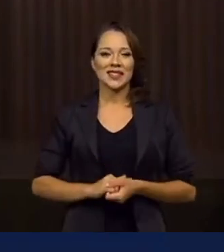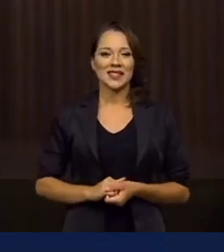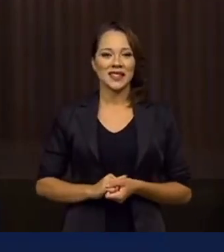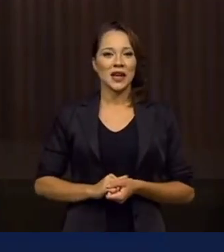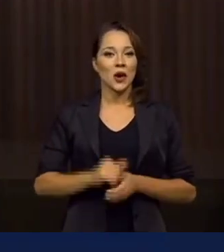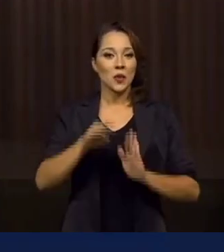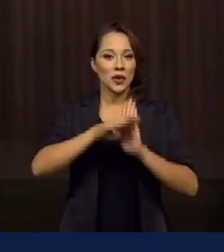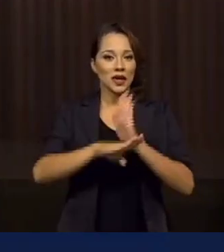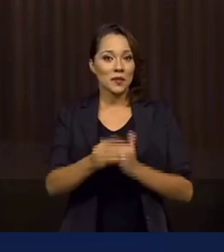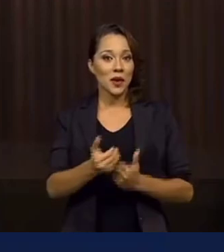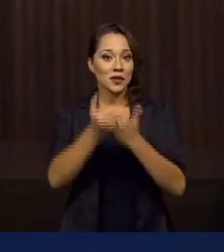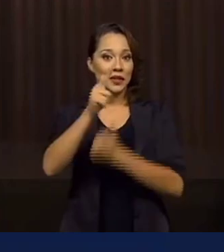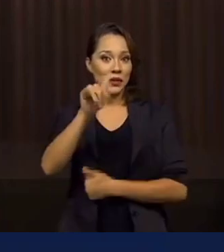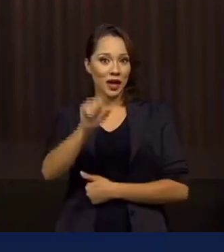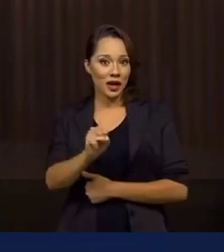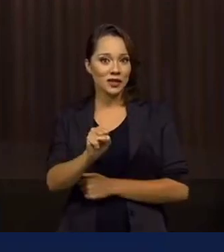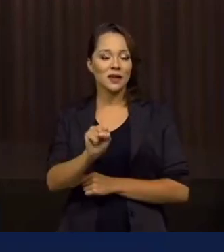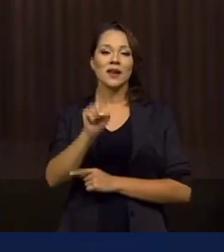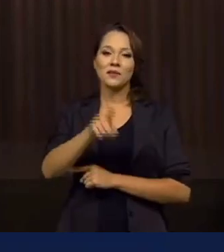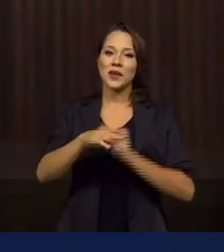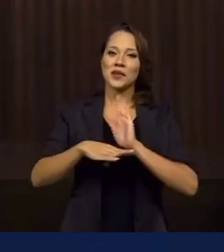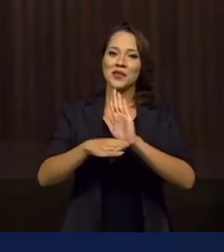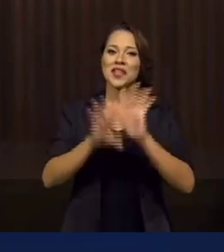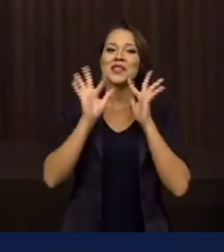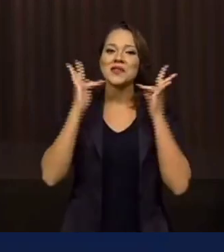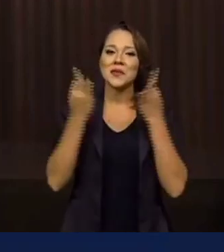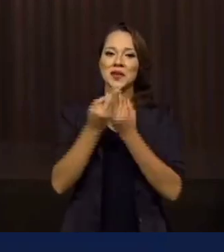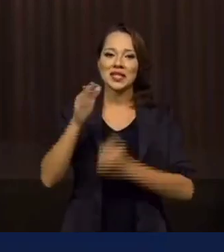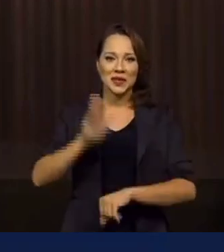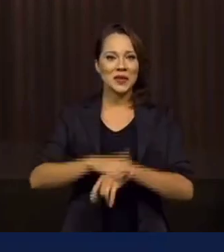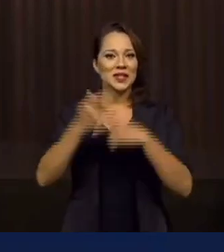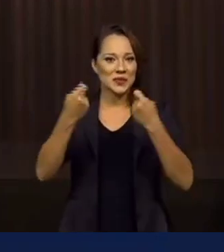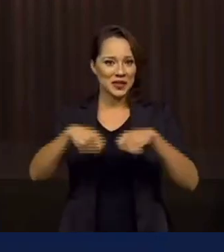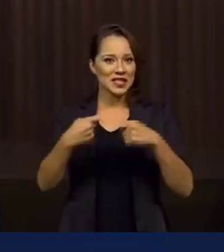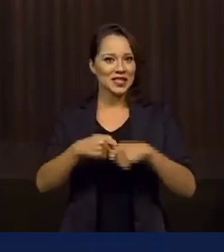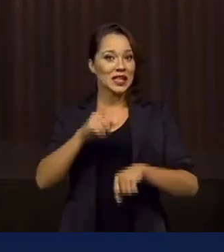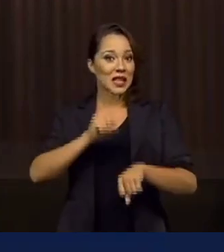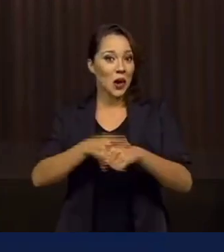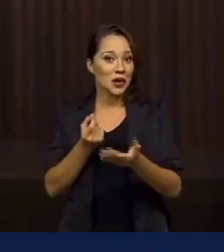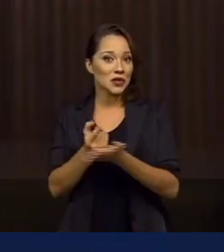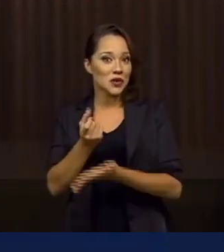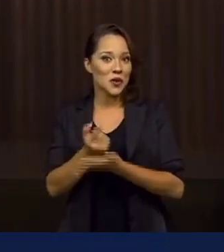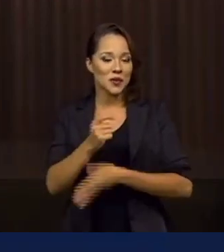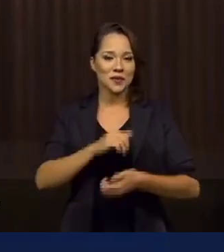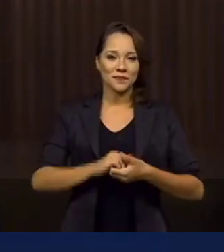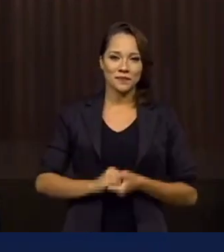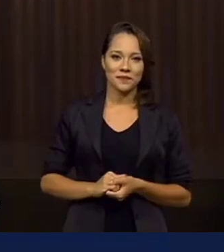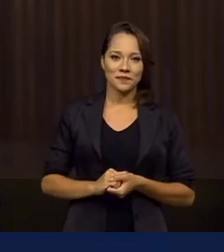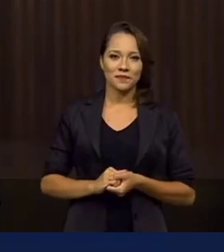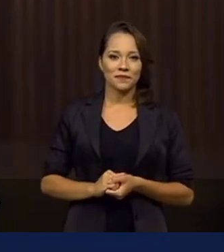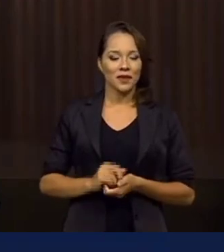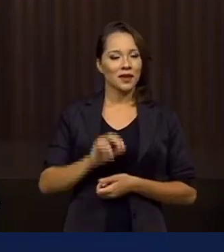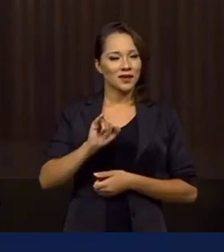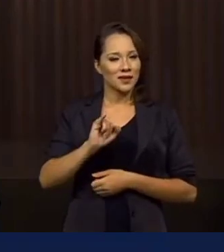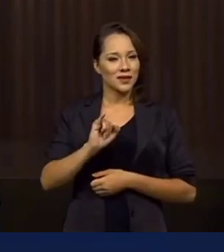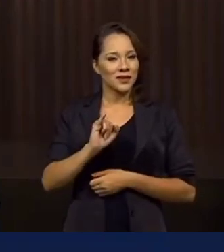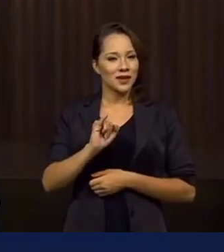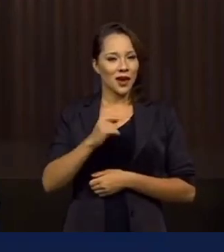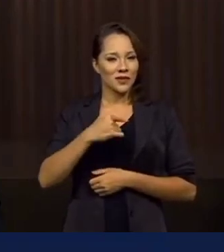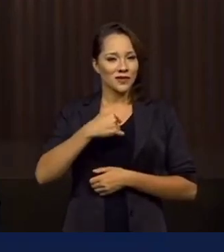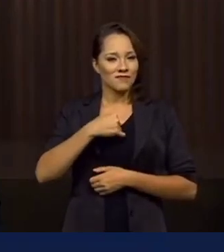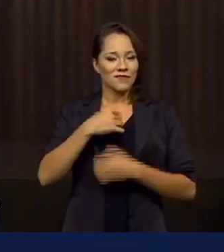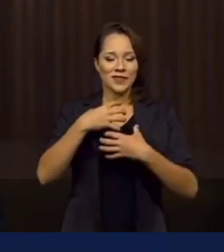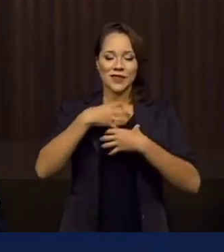O auxílio gás veio para ajudar as famílias que mais precisam na hora da compra. Se nos orgulhamos